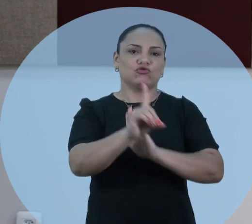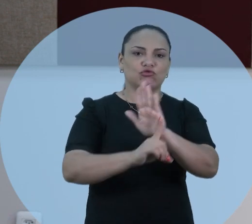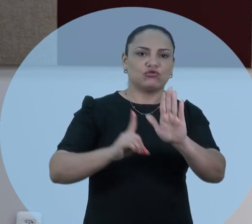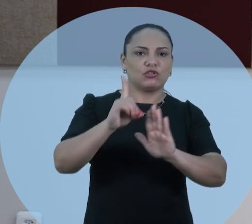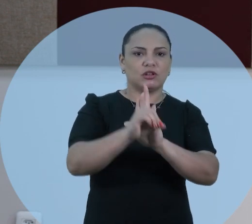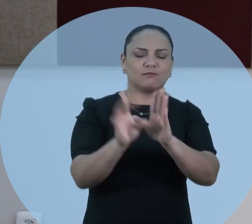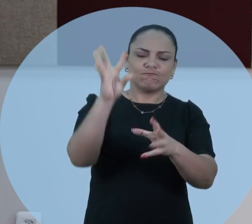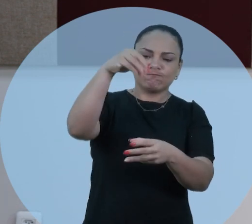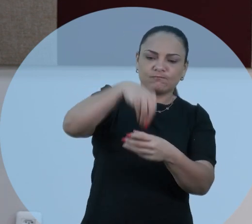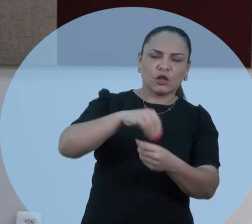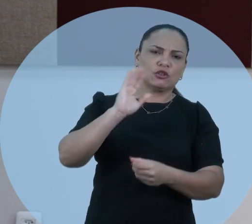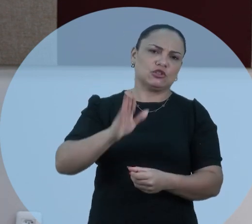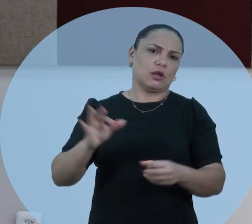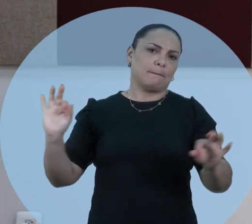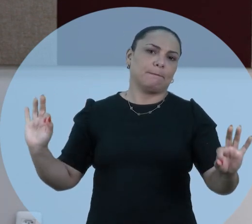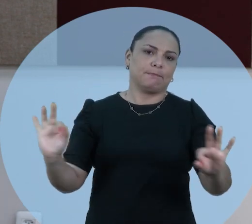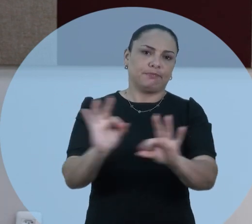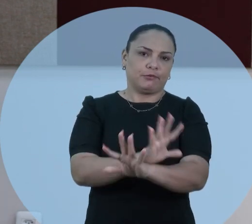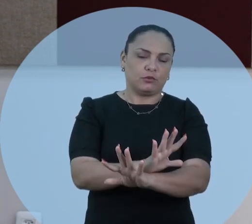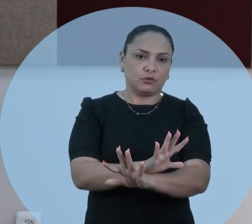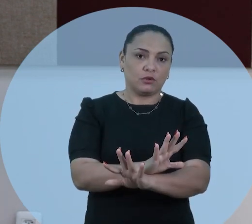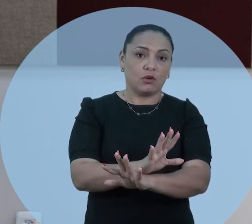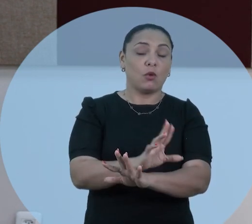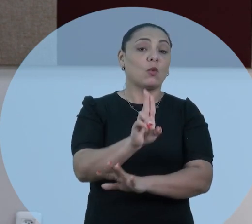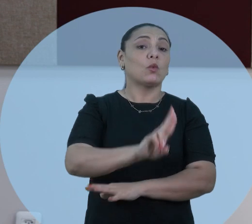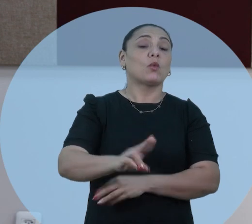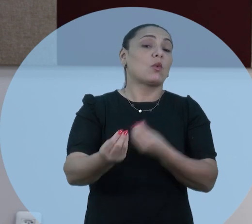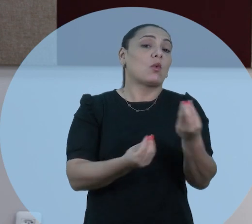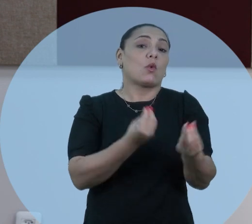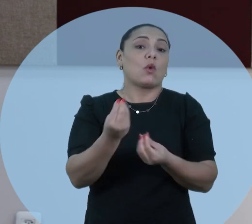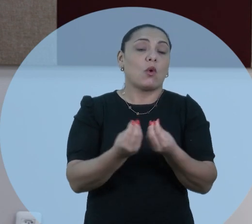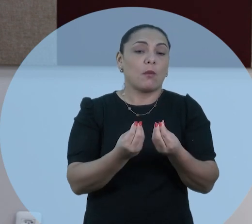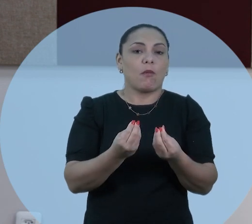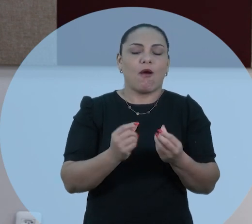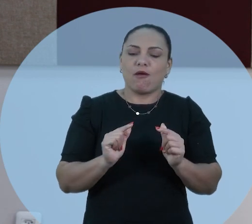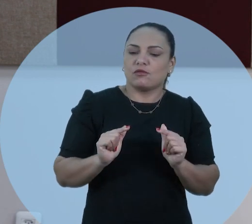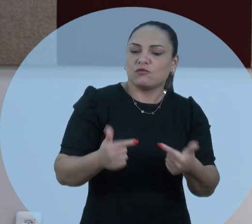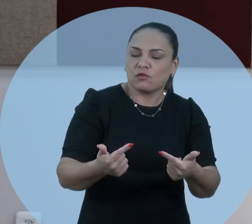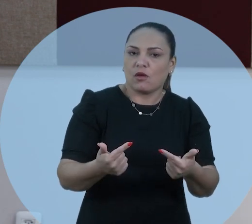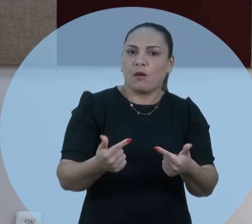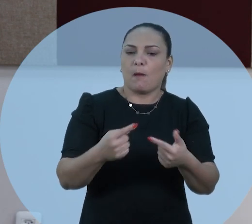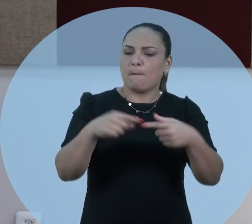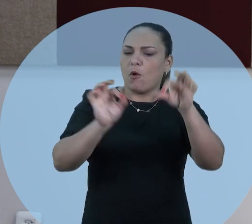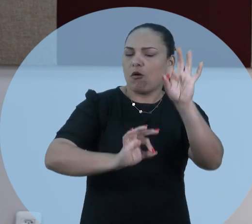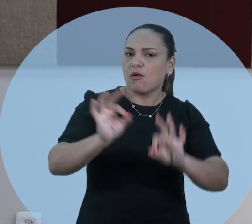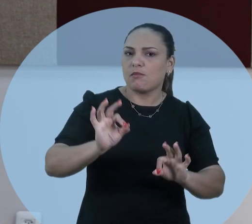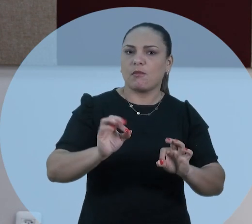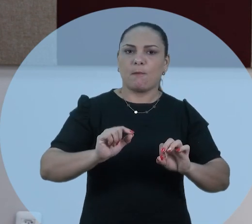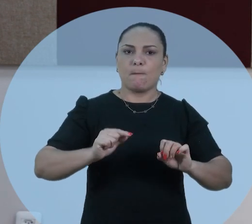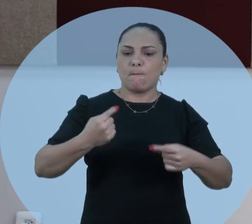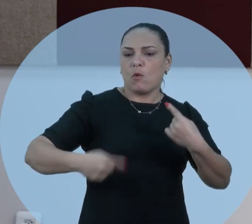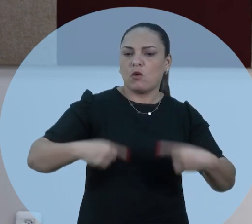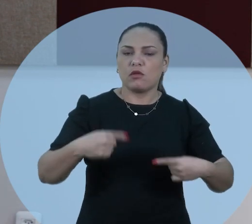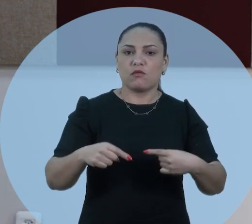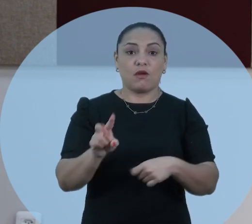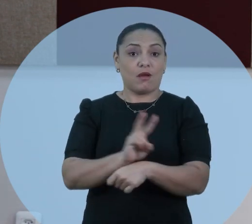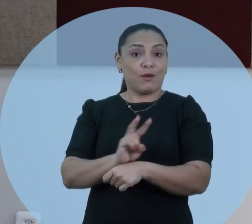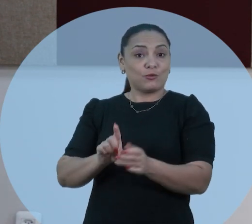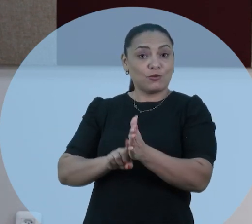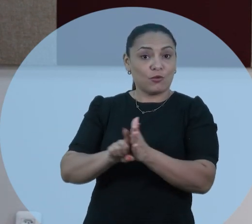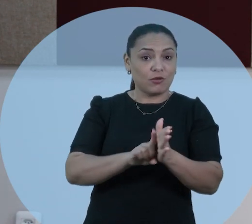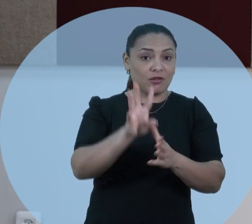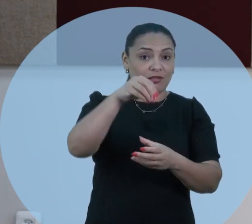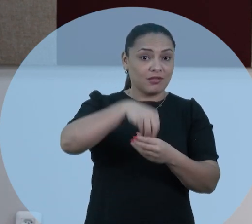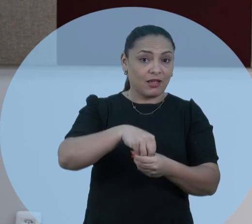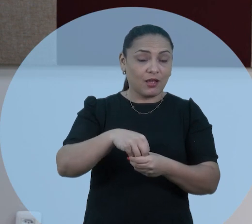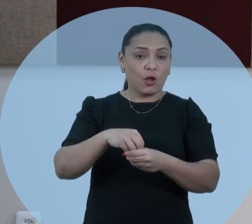já adotadas através de atividades, programas e políticas de auditorias internas, correção,